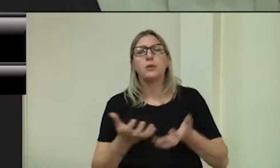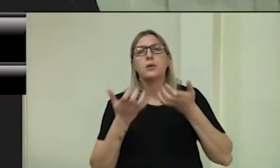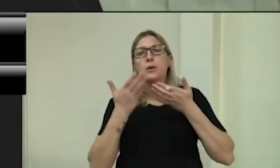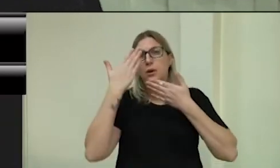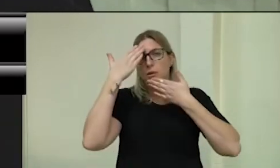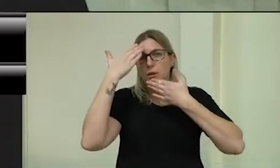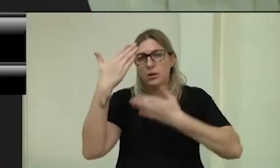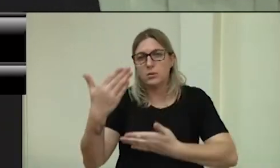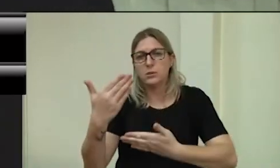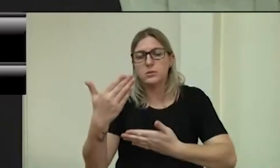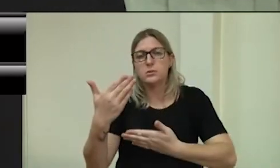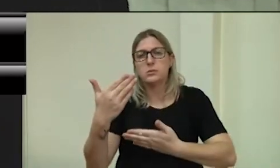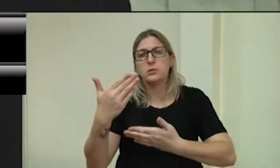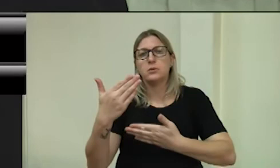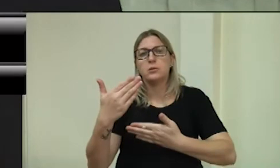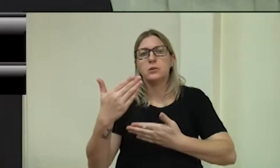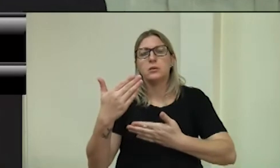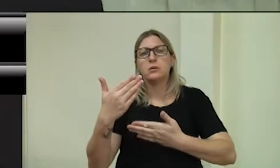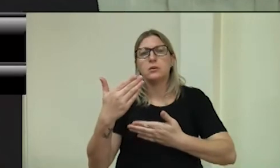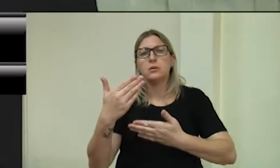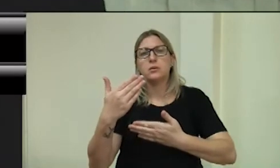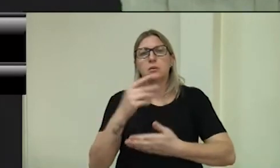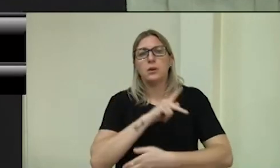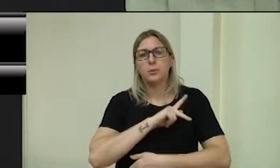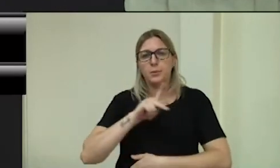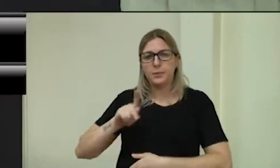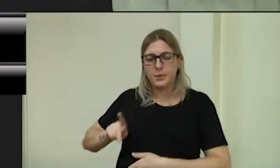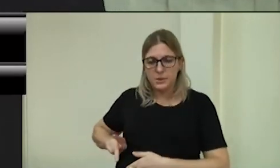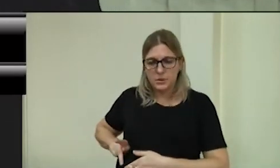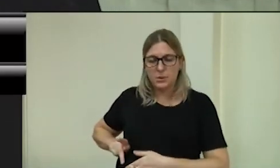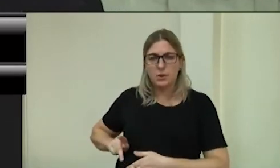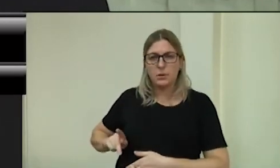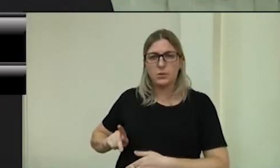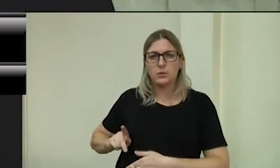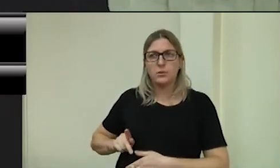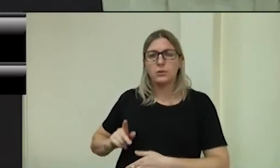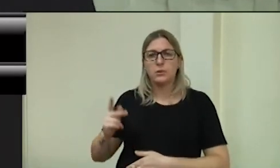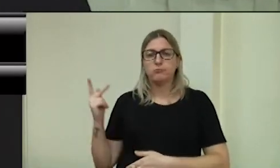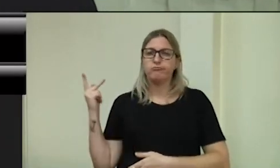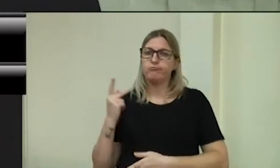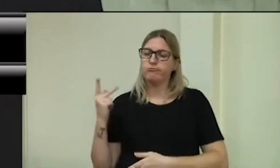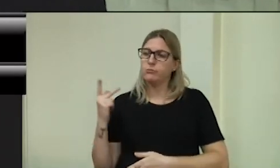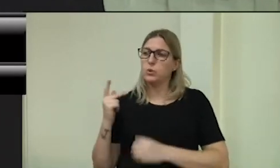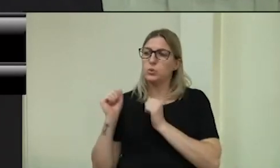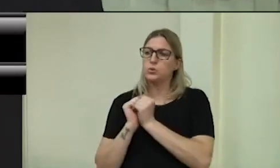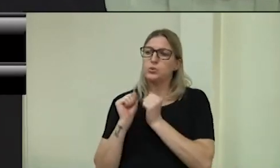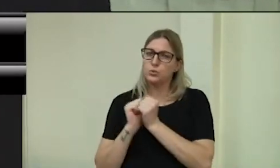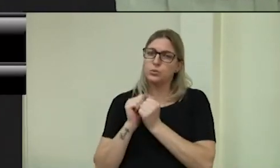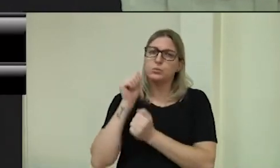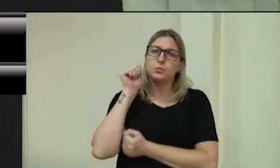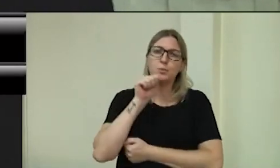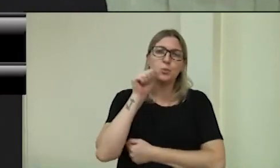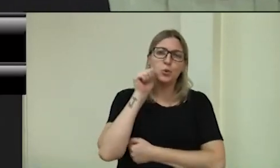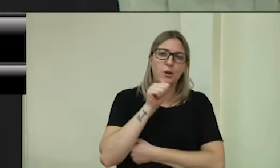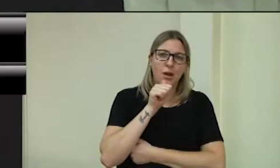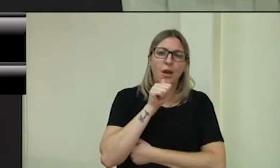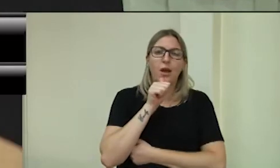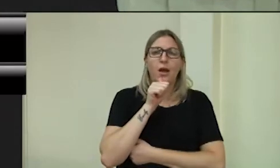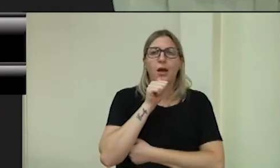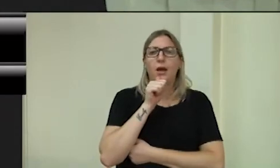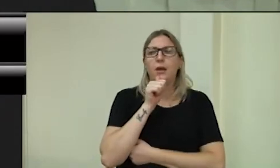agradecer todo a presidente, eu e ela, que ficamos aqui como mulher. E